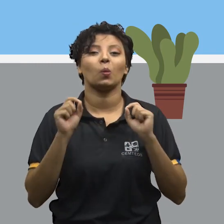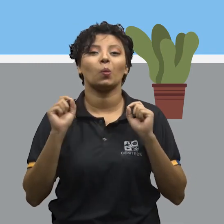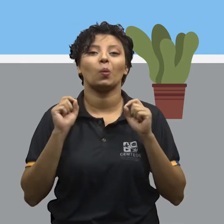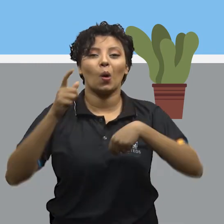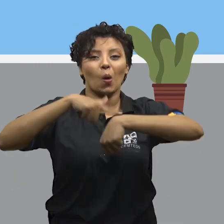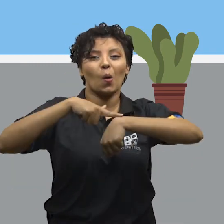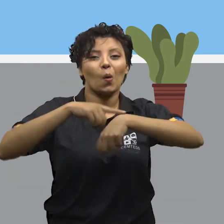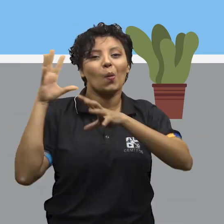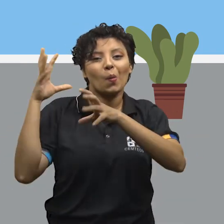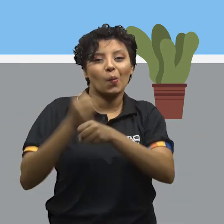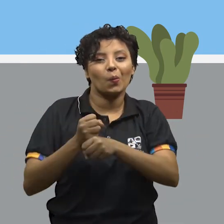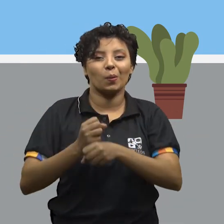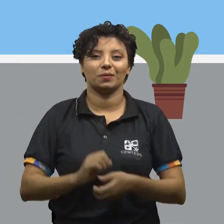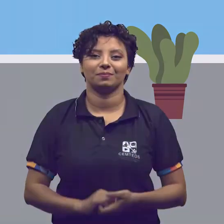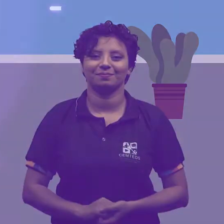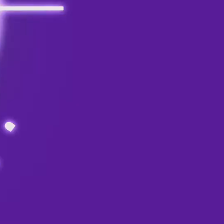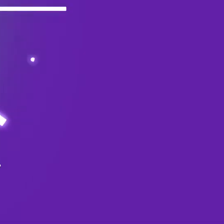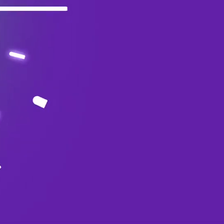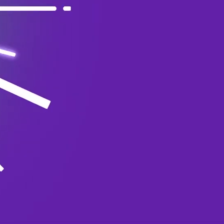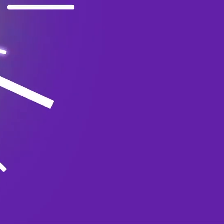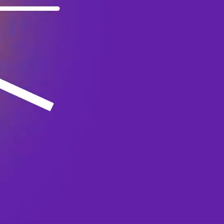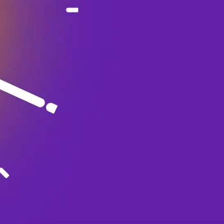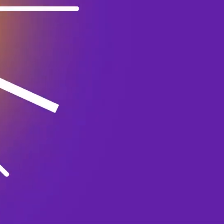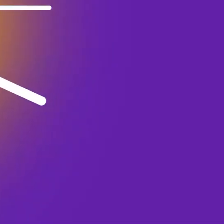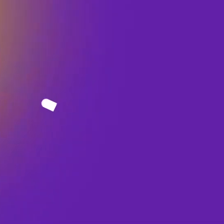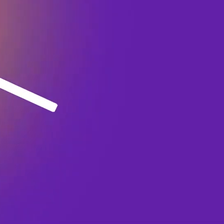para a nossa hora da revisão.